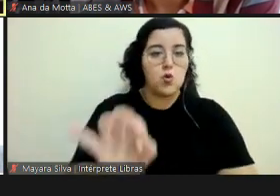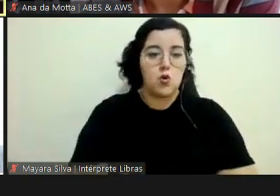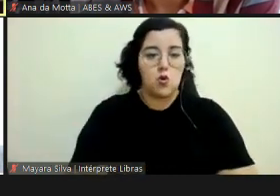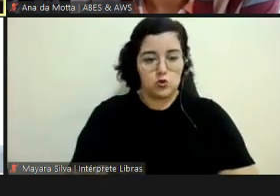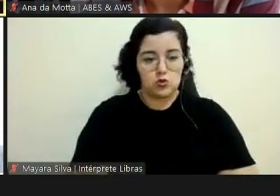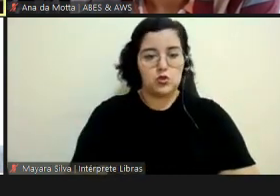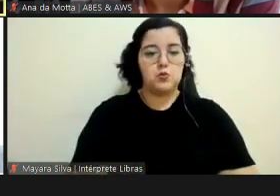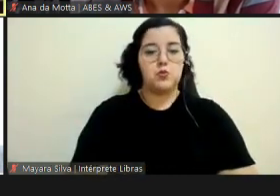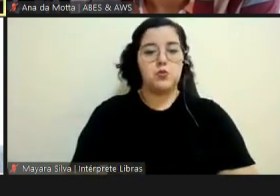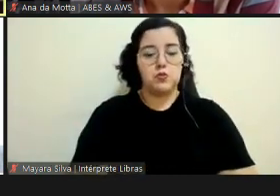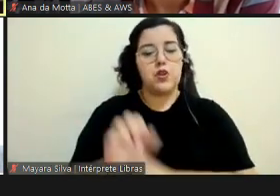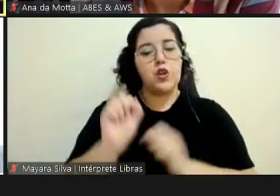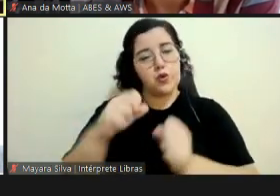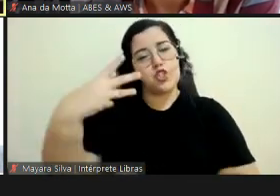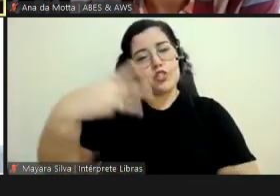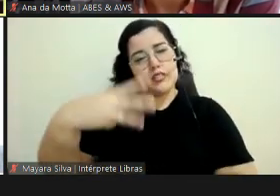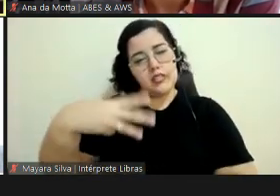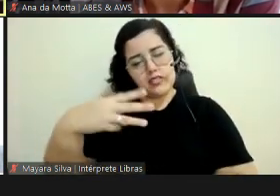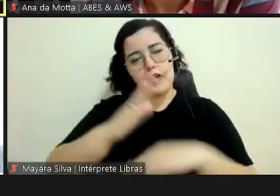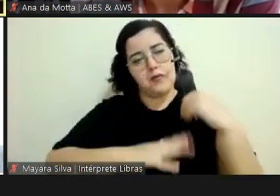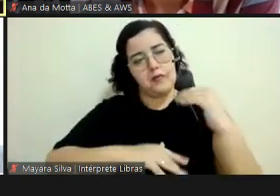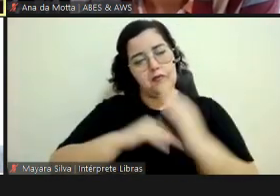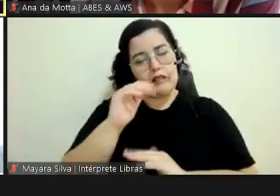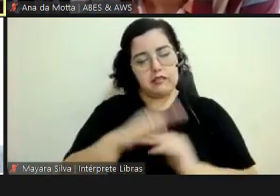ou seja, terceiriza a execução, tá? Então,